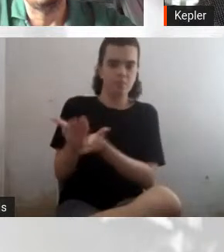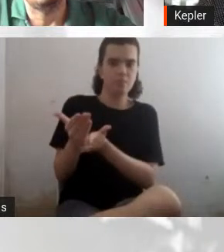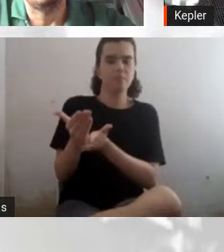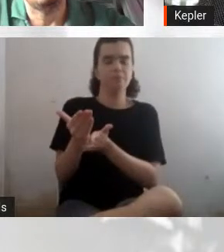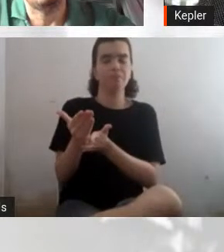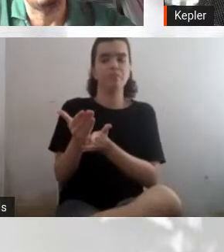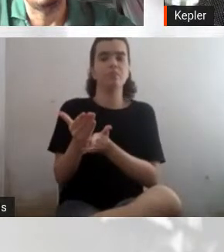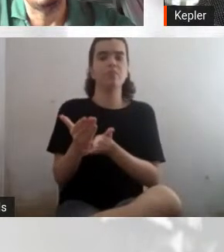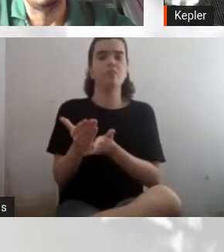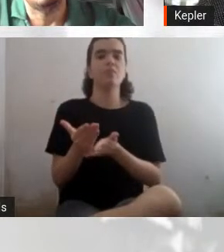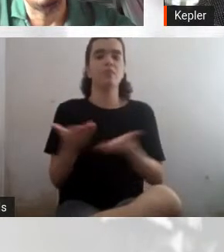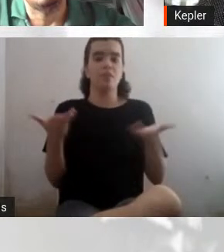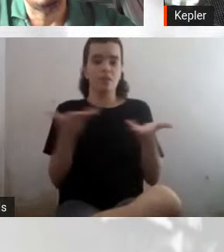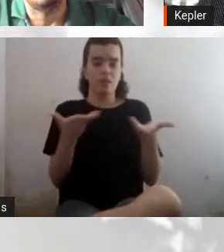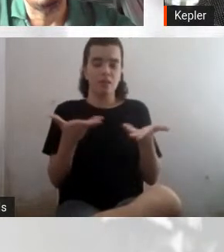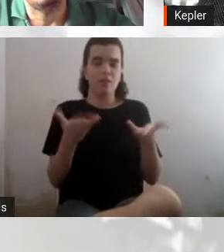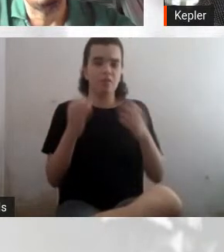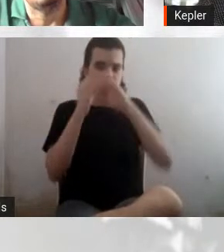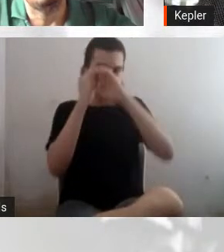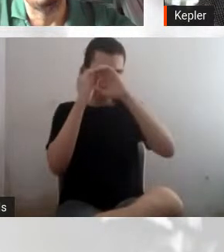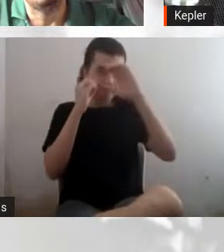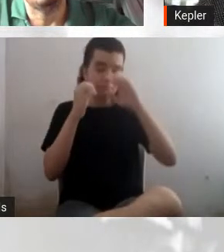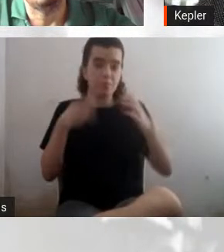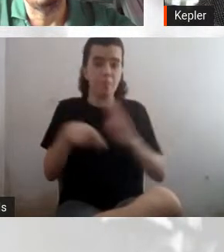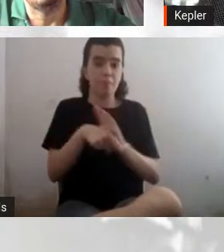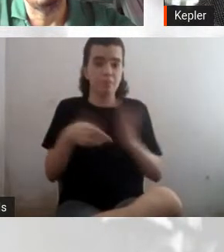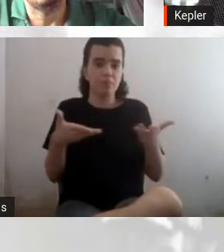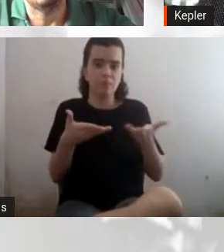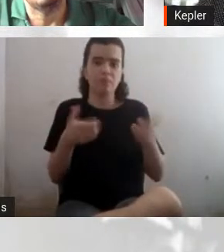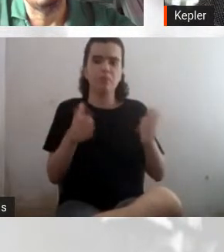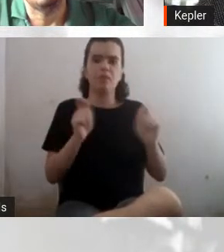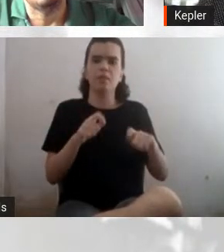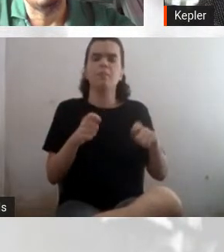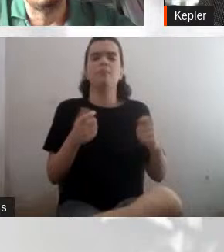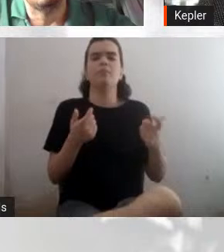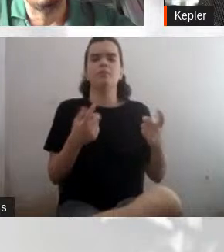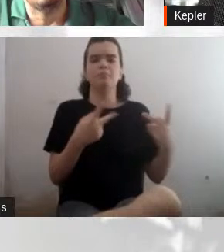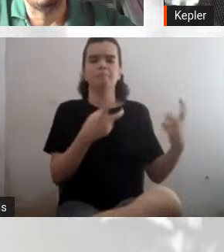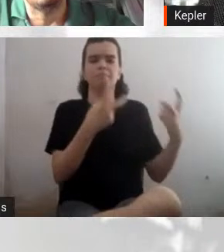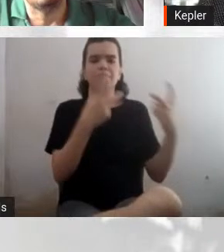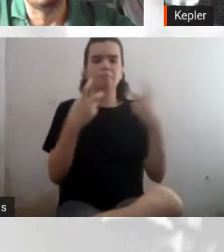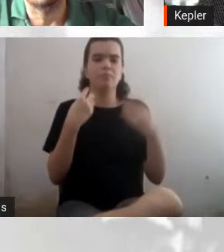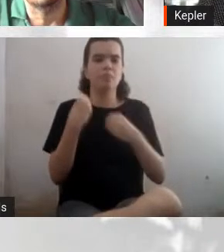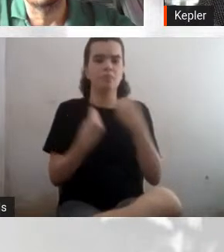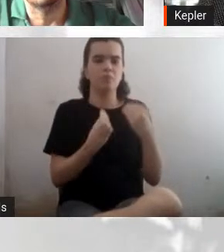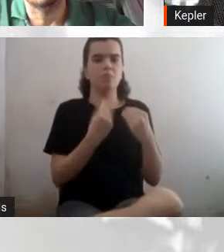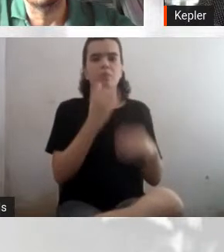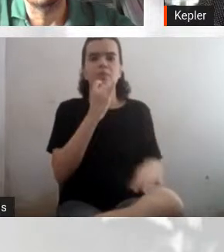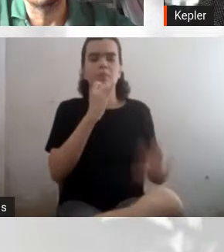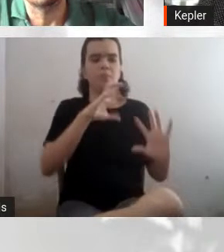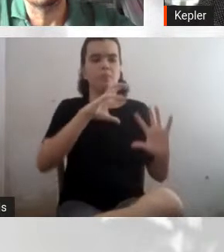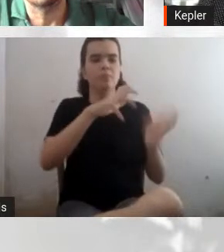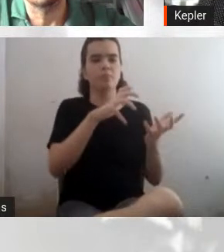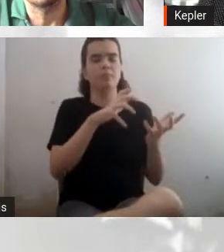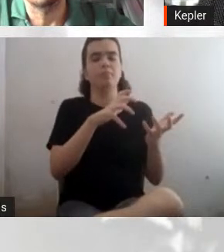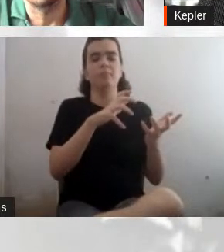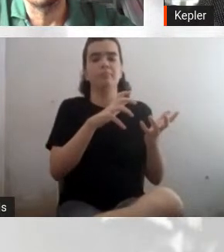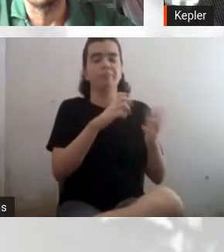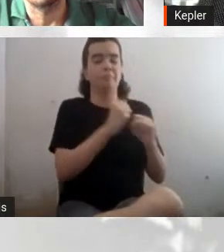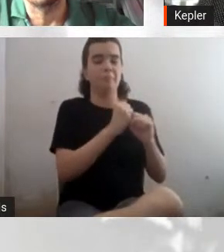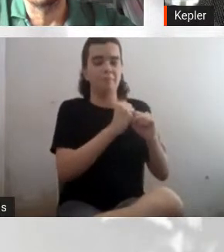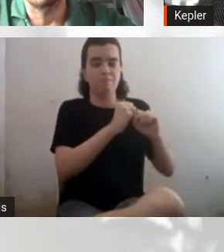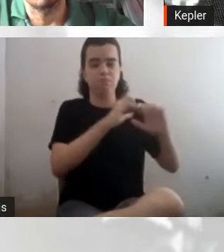telescópios atuais, você consegue dizer que tipo de supernova que explodiu, que